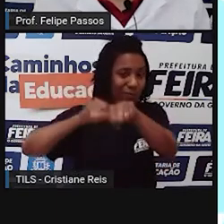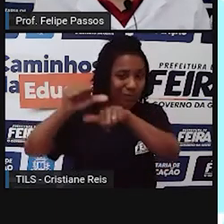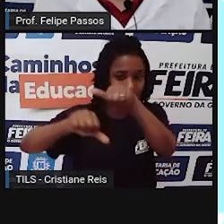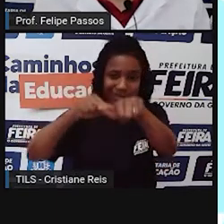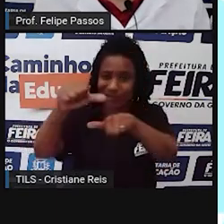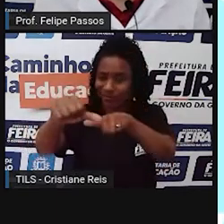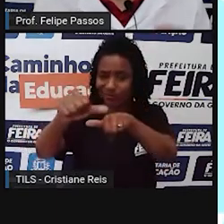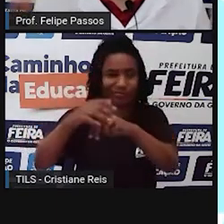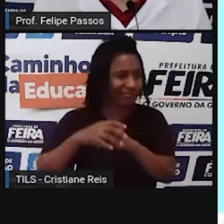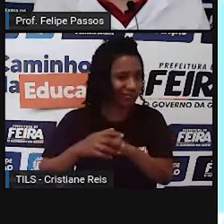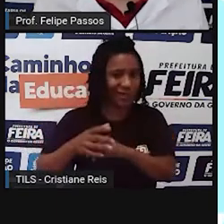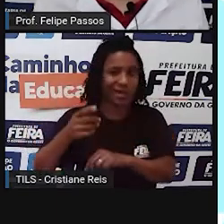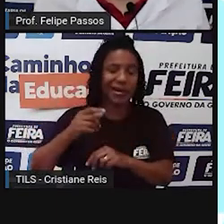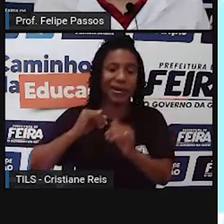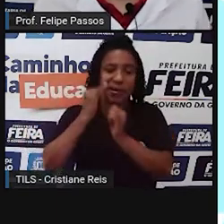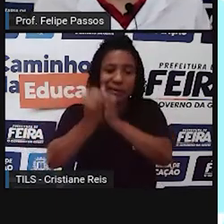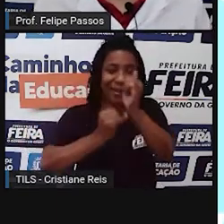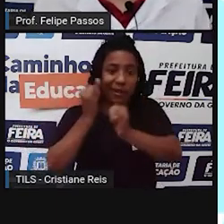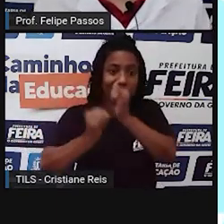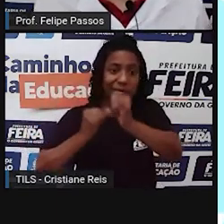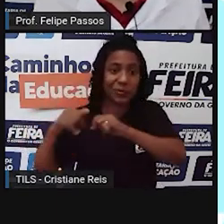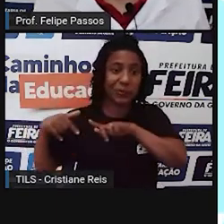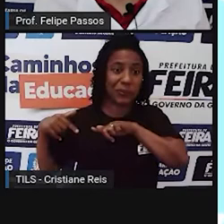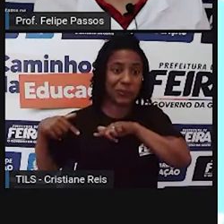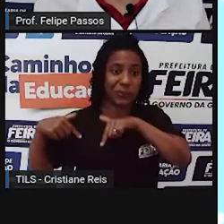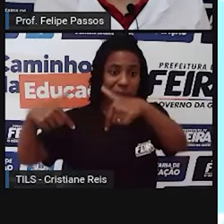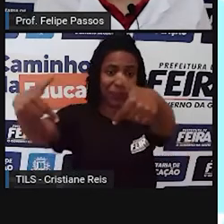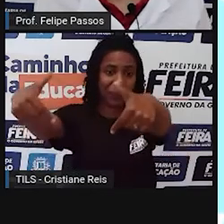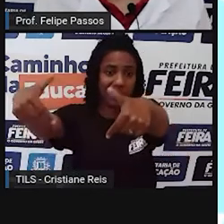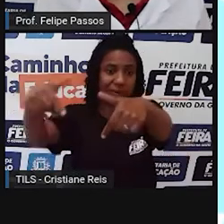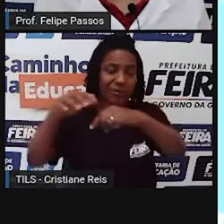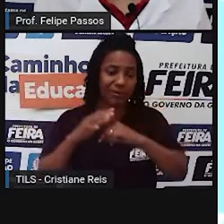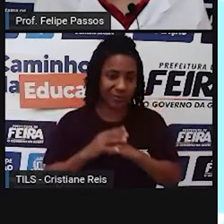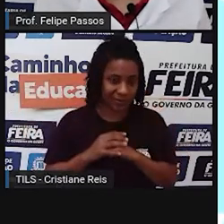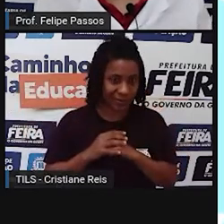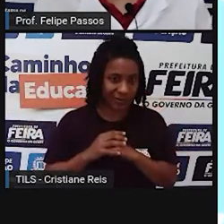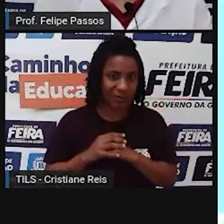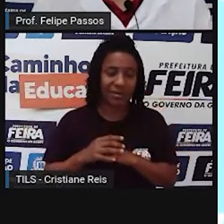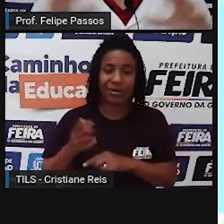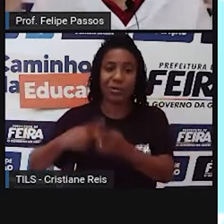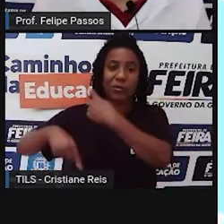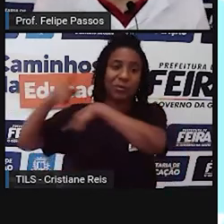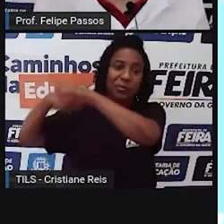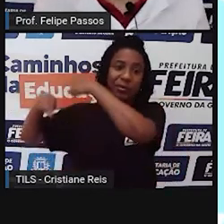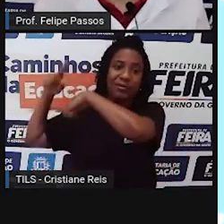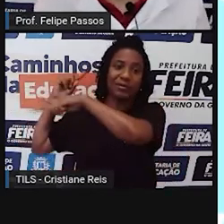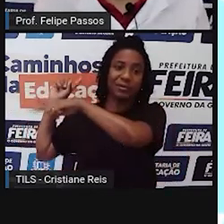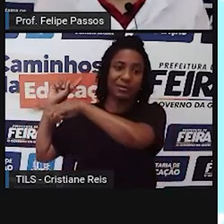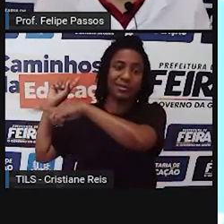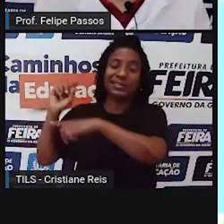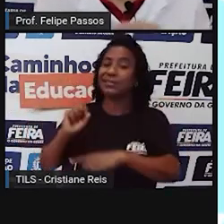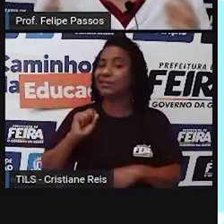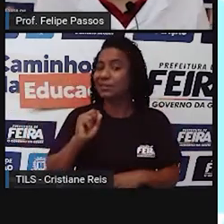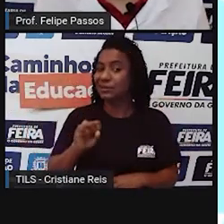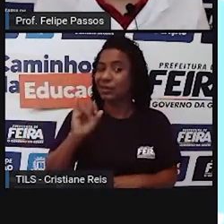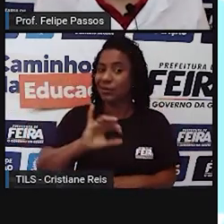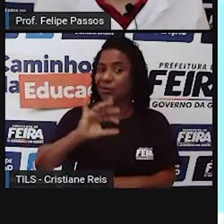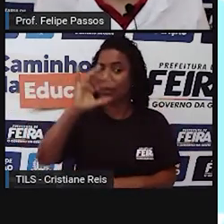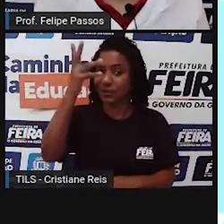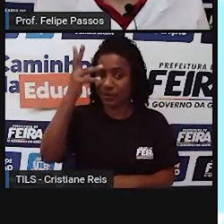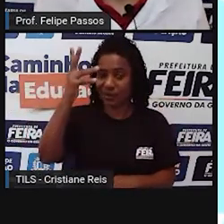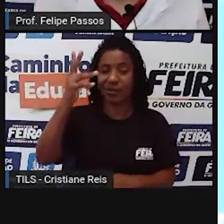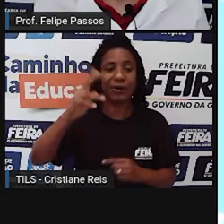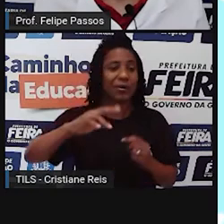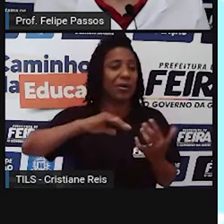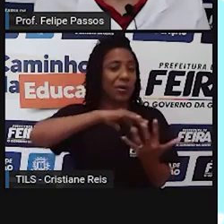sem volta, então, a não ser que aconteça Deus nos livre, a não ser que aconteça um cataclisma mundial, a gente não vai